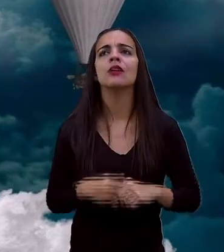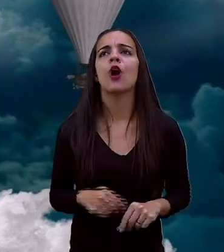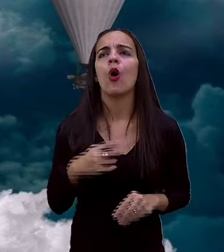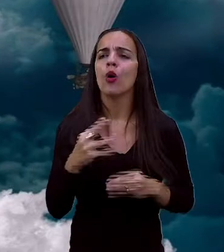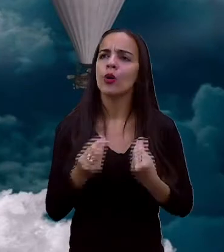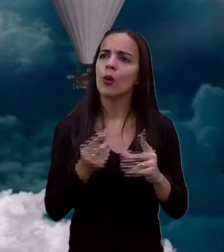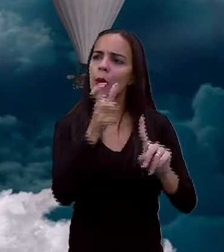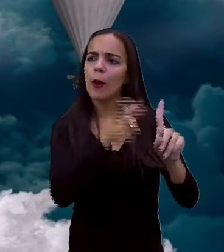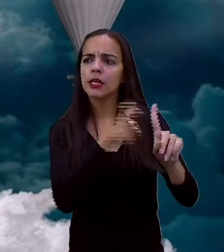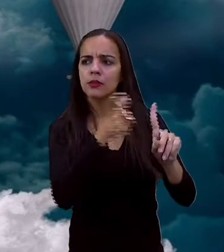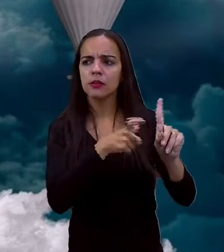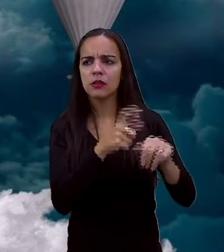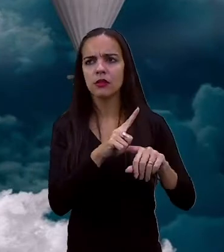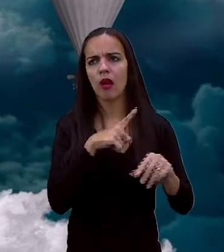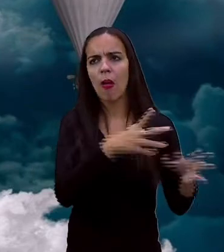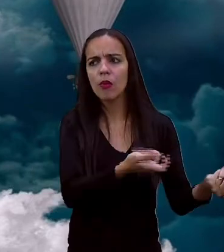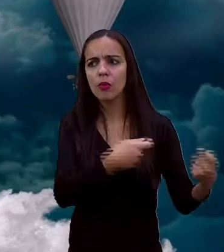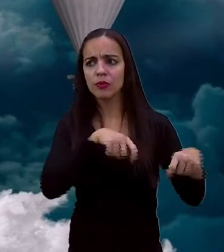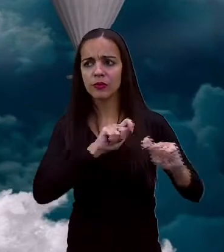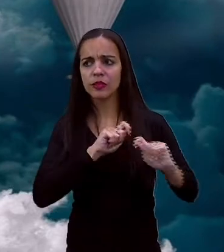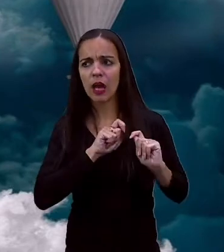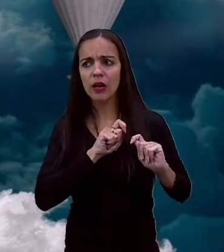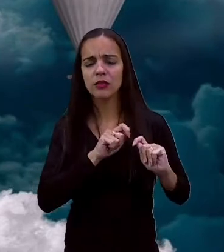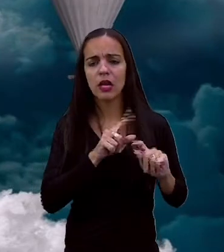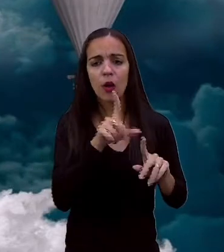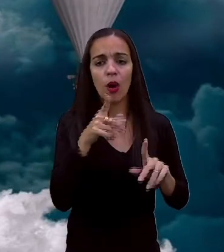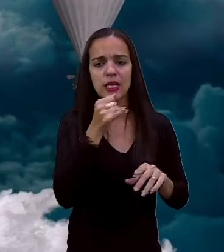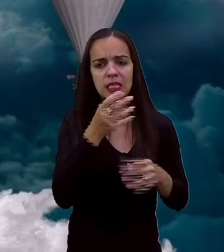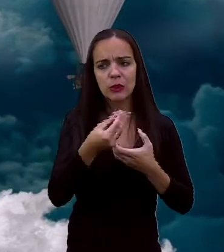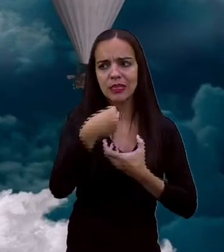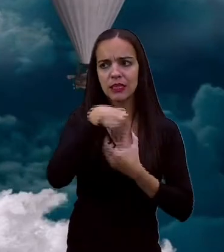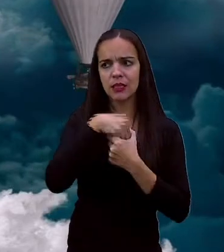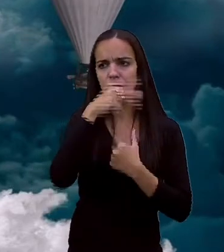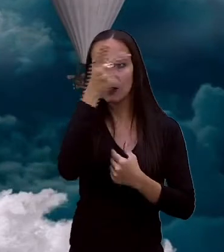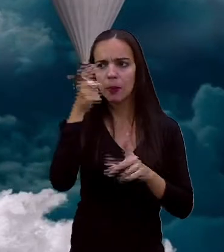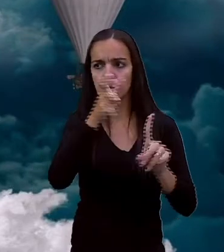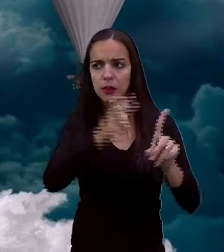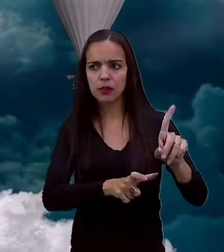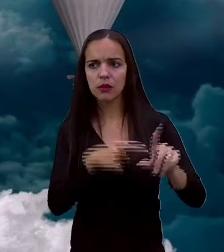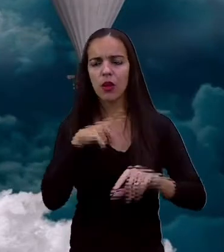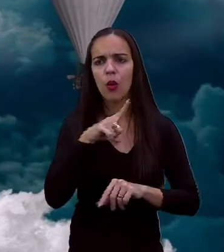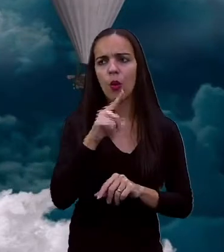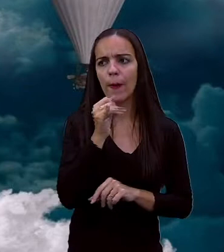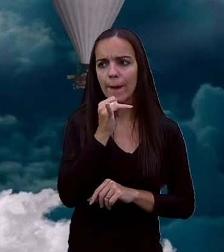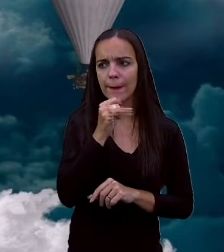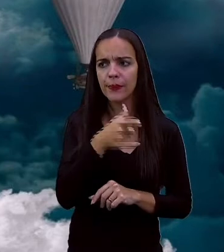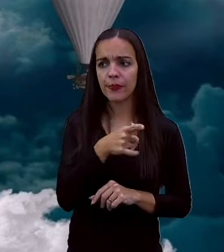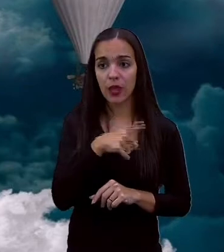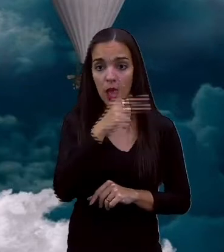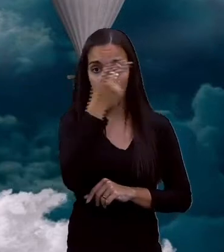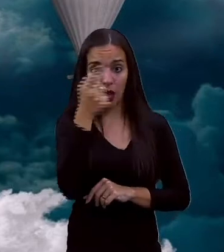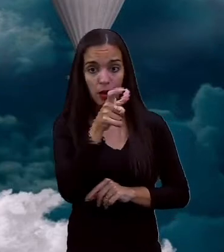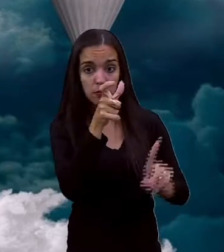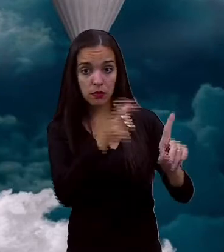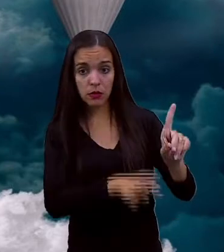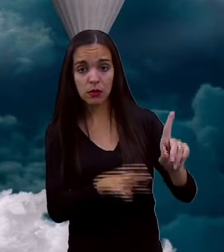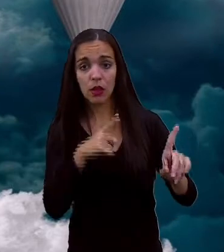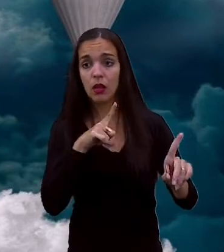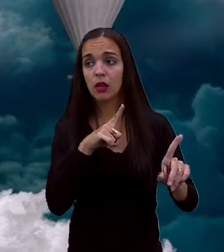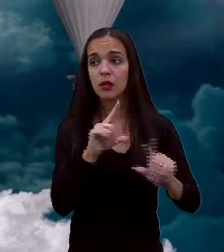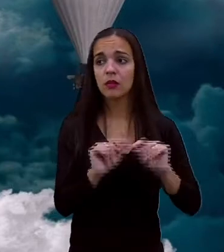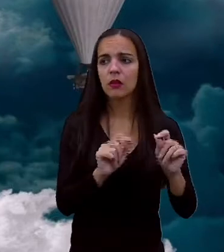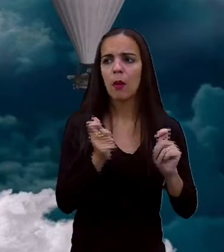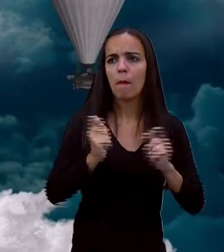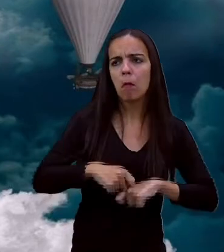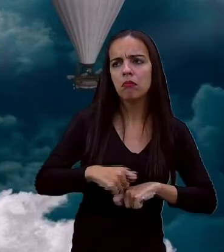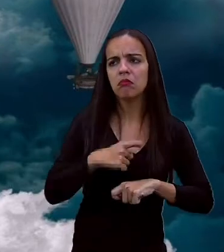personagens? Ele só vai trazer algo interior das personagens? Lógico que não, por quê? Aquelas personagens, elas podem